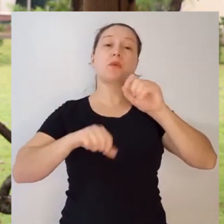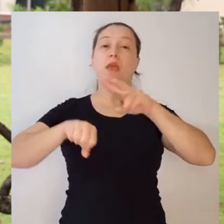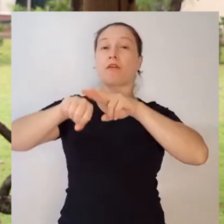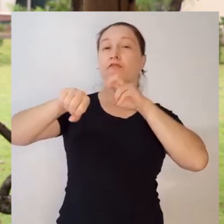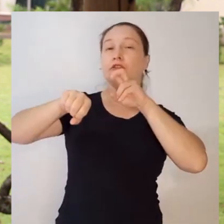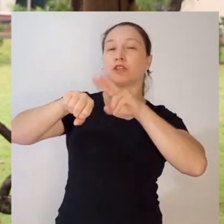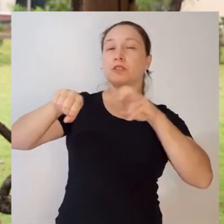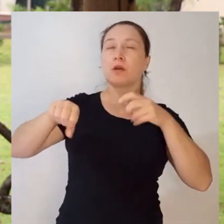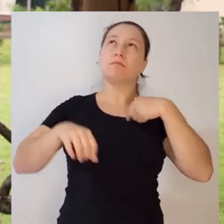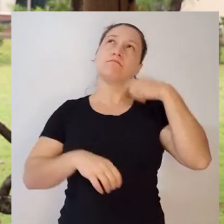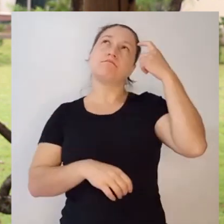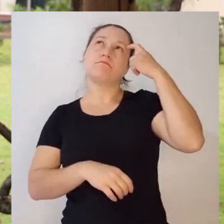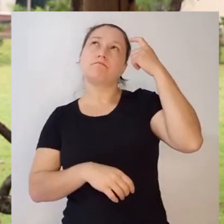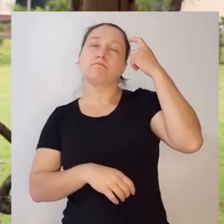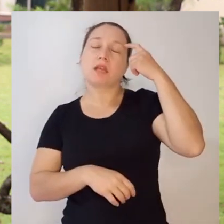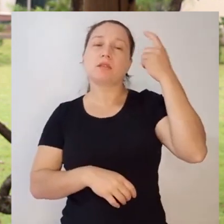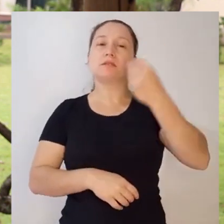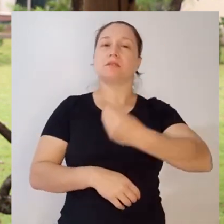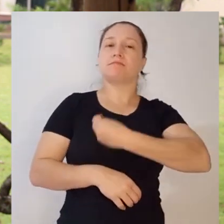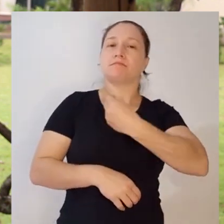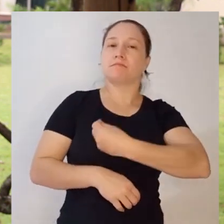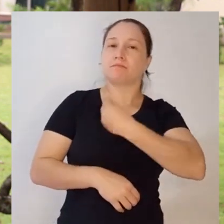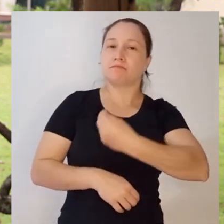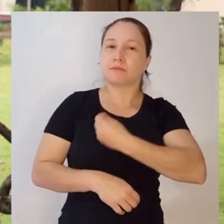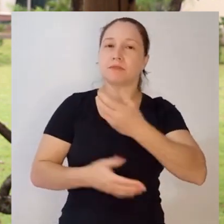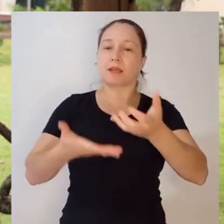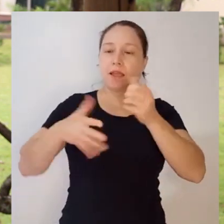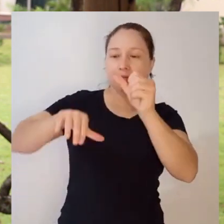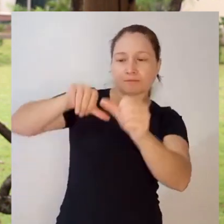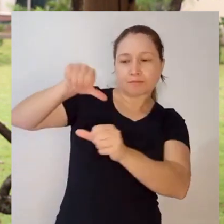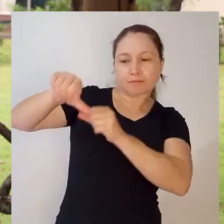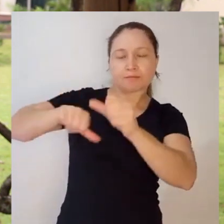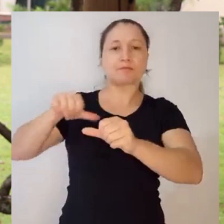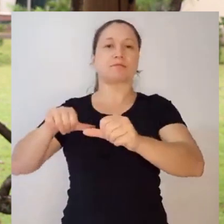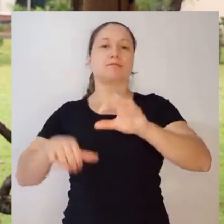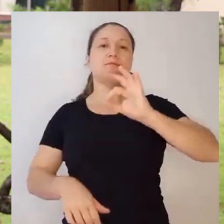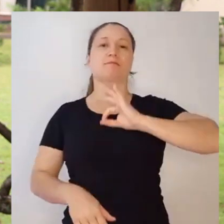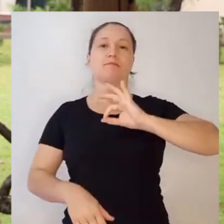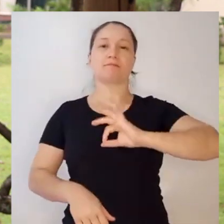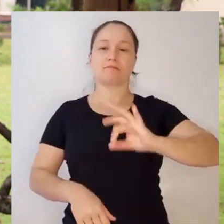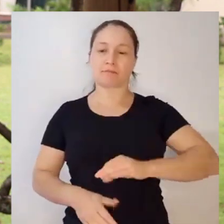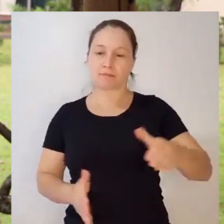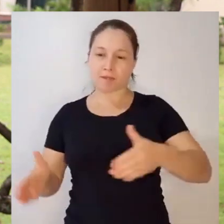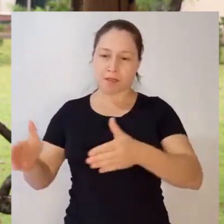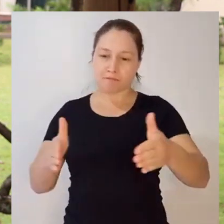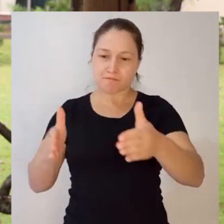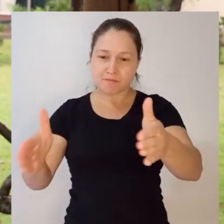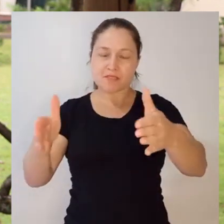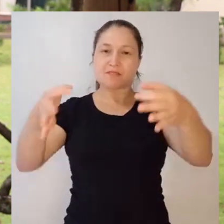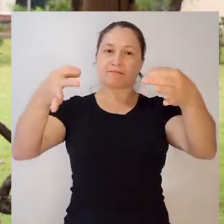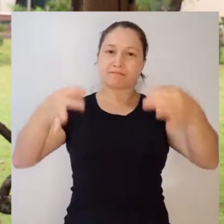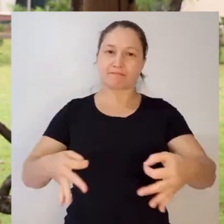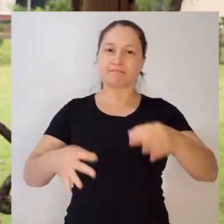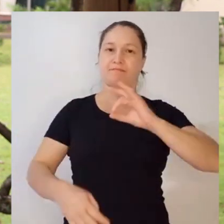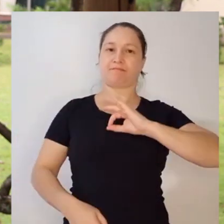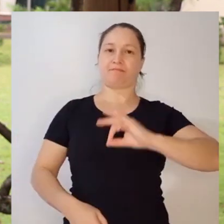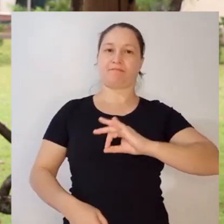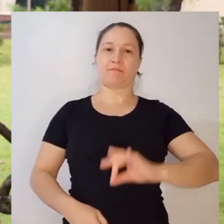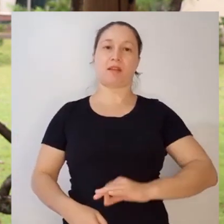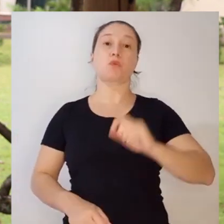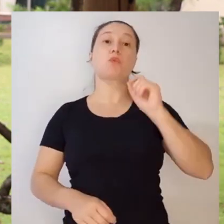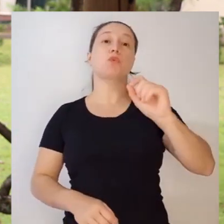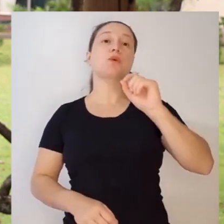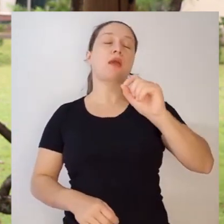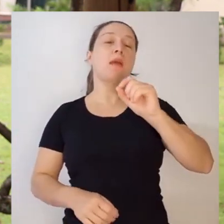me fez discernir para a vivência, para trilhar esse caminho sacerdotal